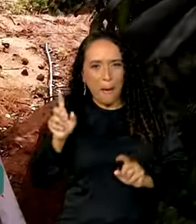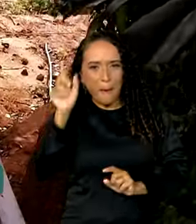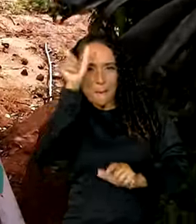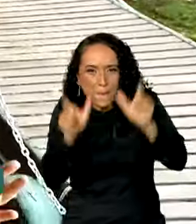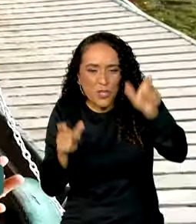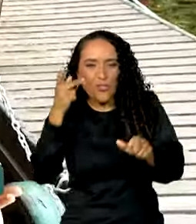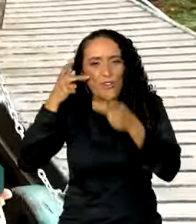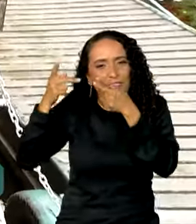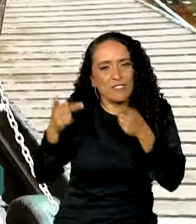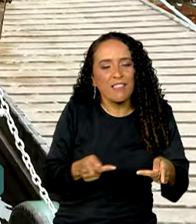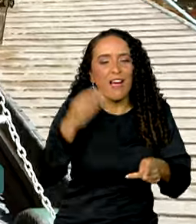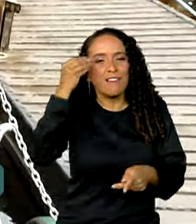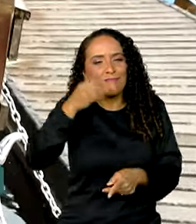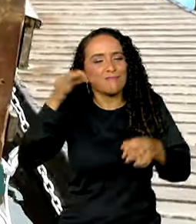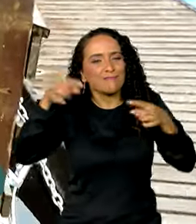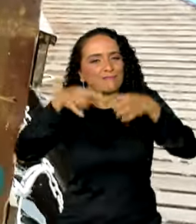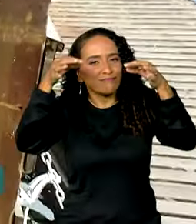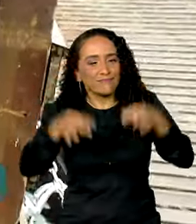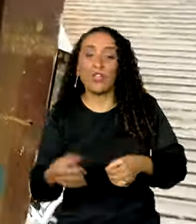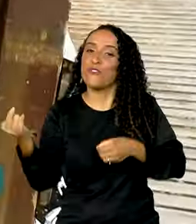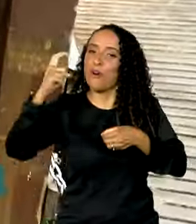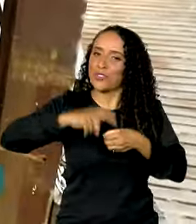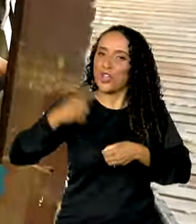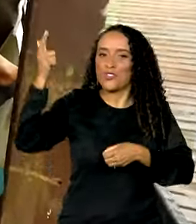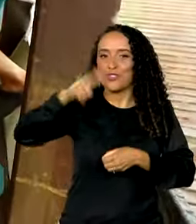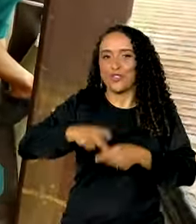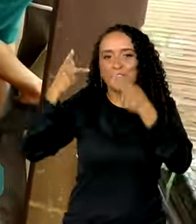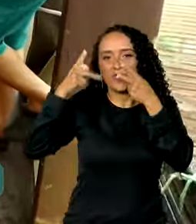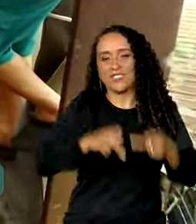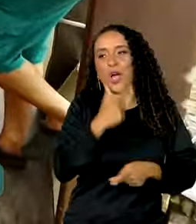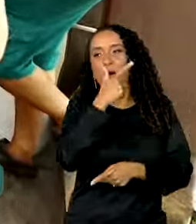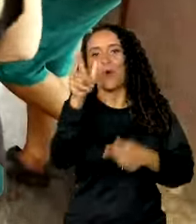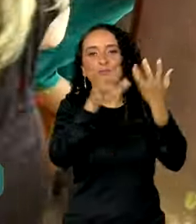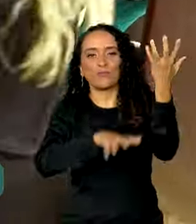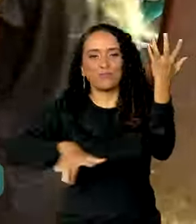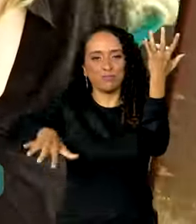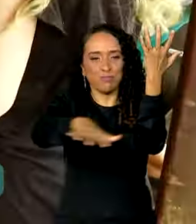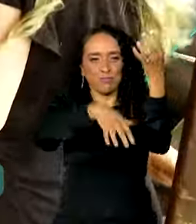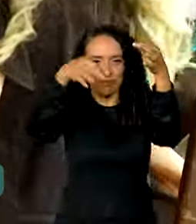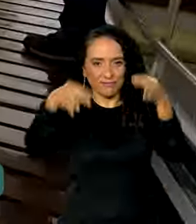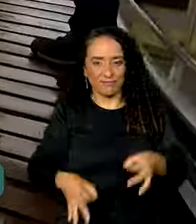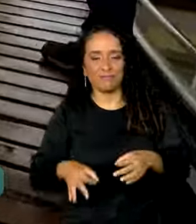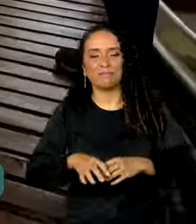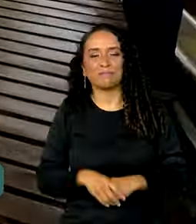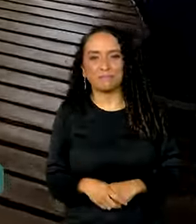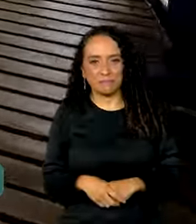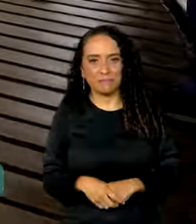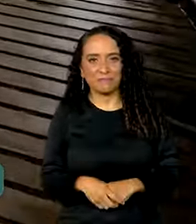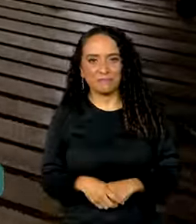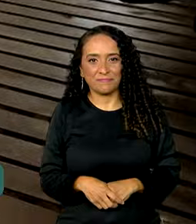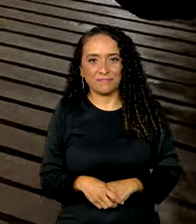uma vez visitando e tendo uma experiência adequada, voltar a visitar outros parques nacionais e unidades de conservação brasileiras.